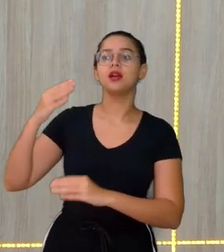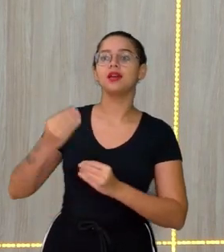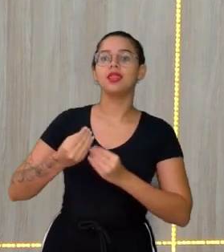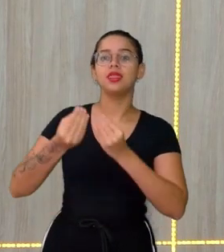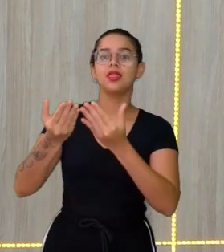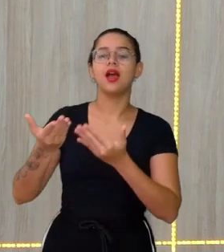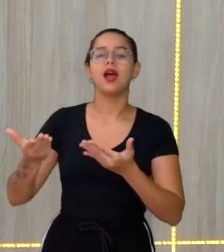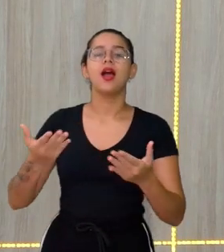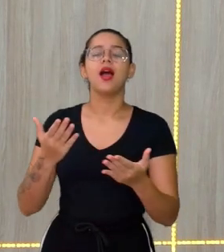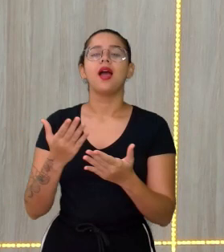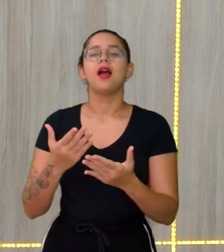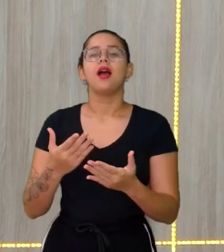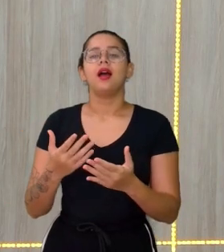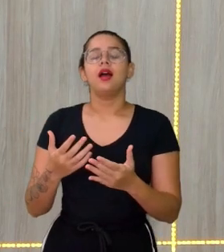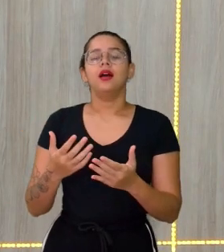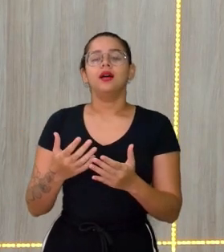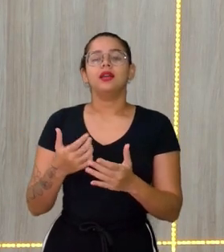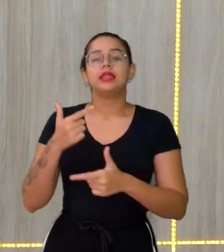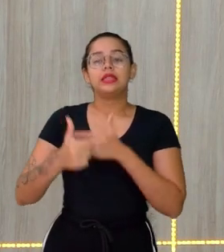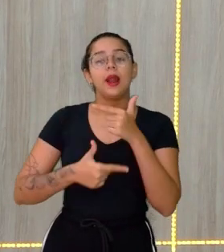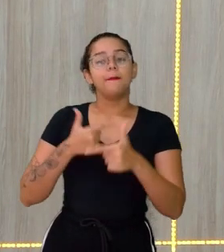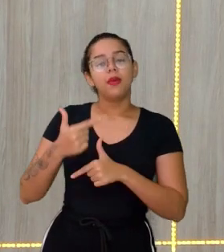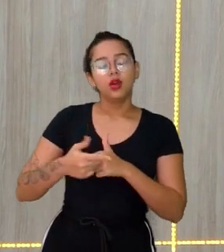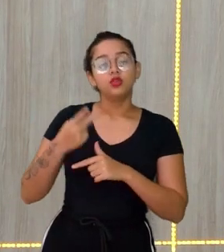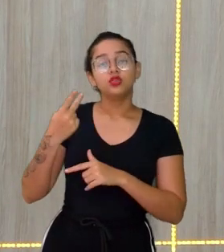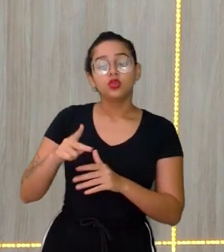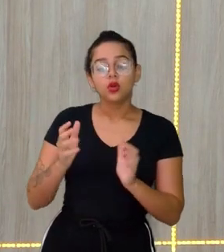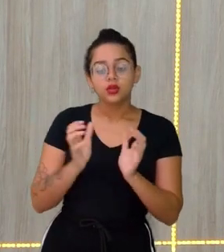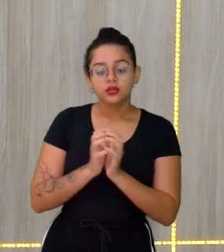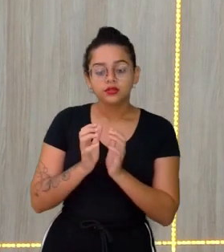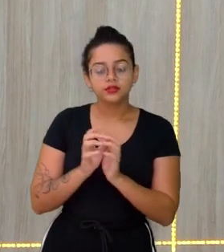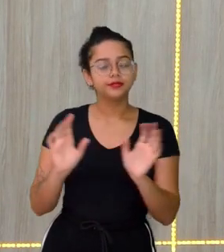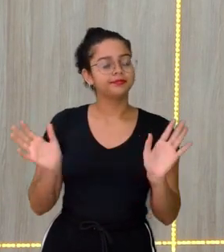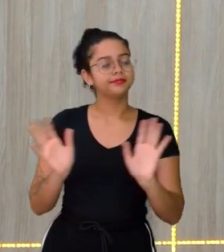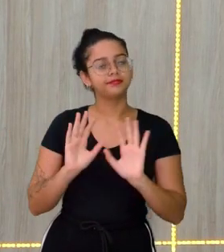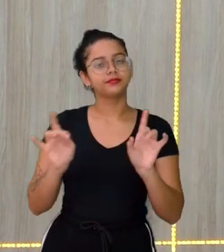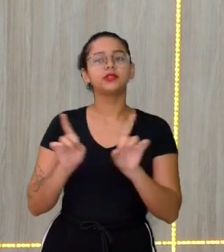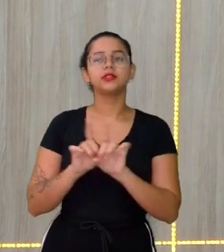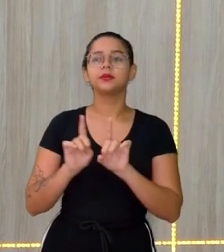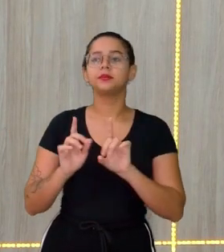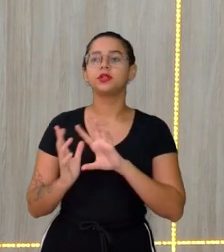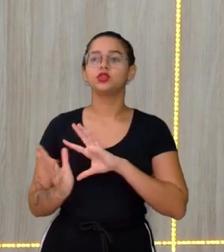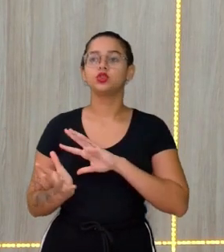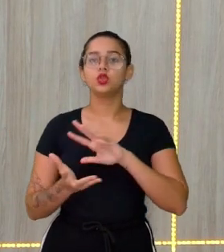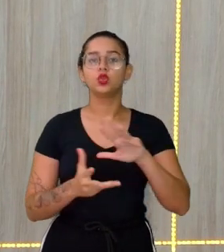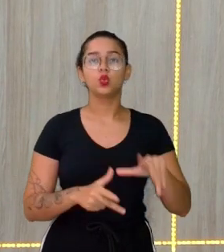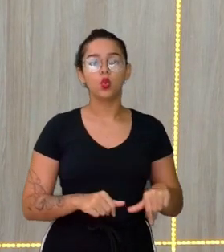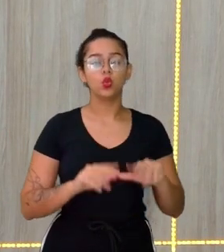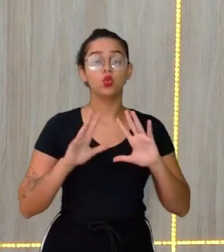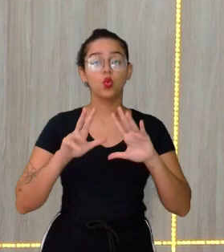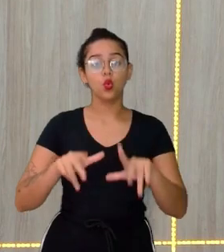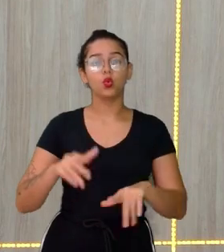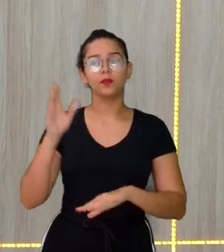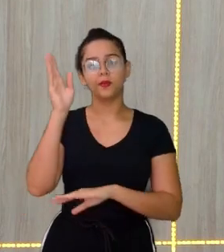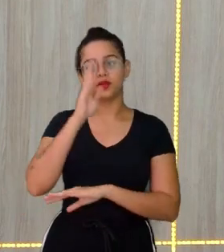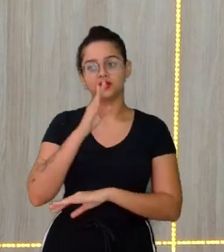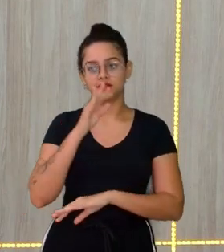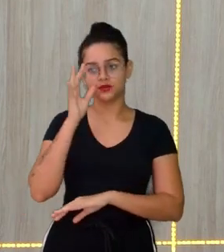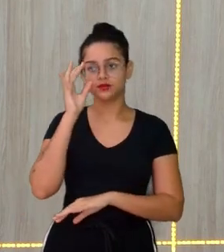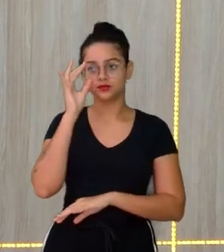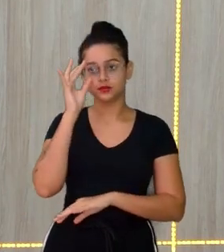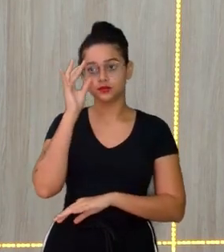Pessoas Não só na economia Do Recife Como na economia De todo o Brasil Olha aqui